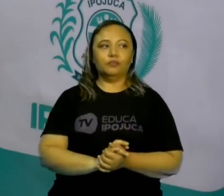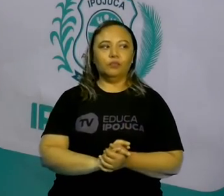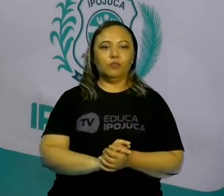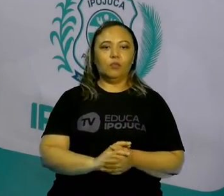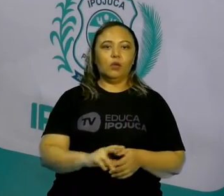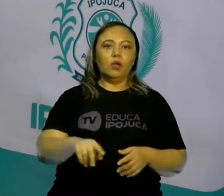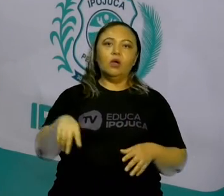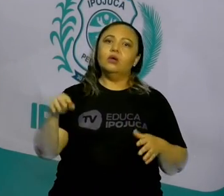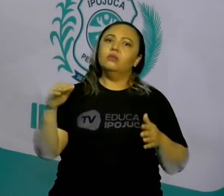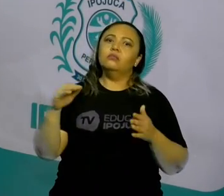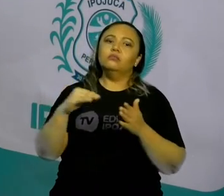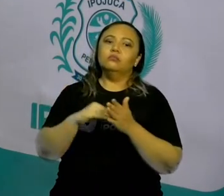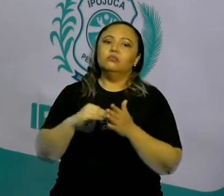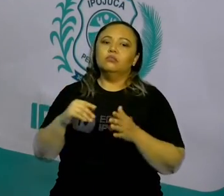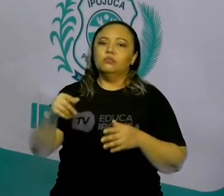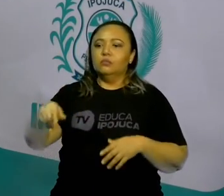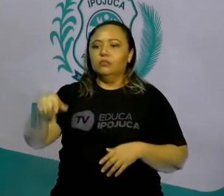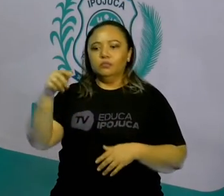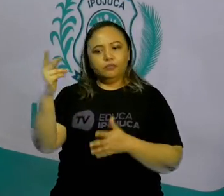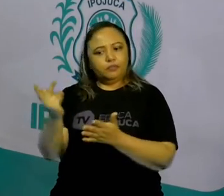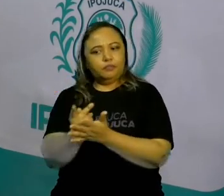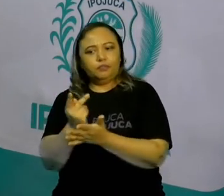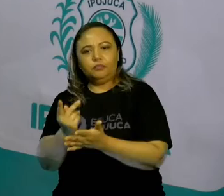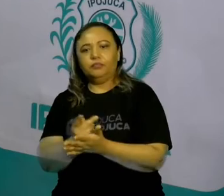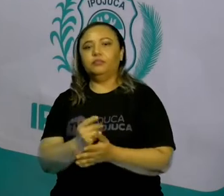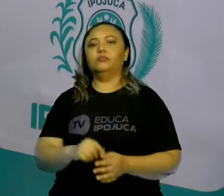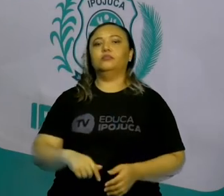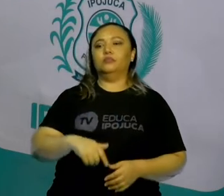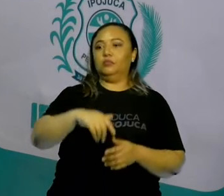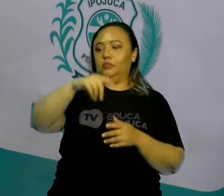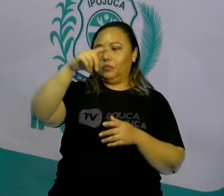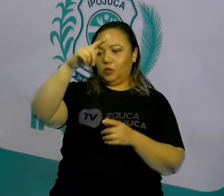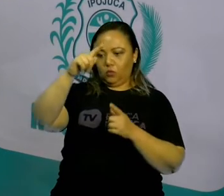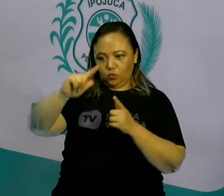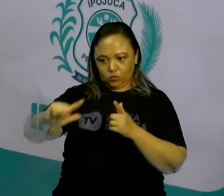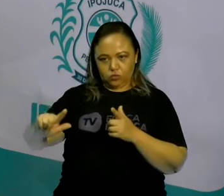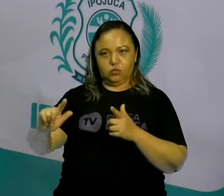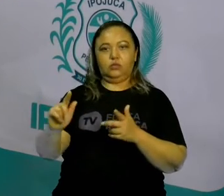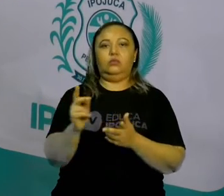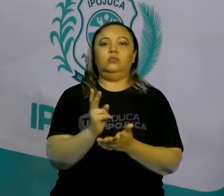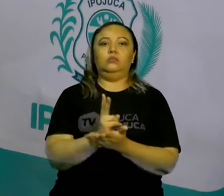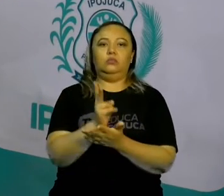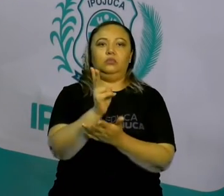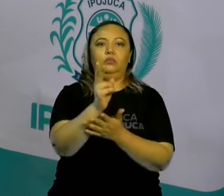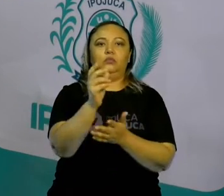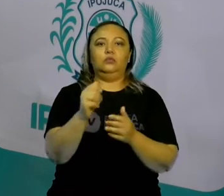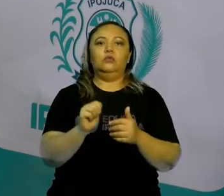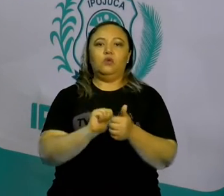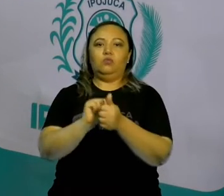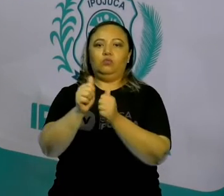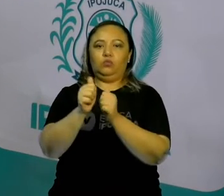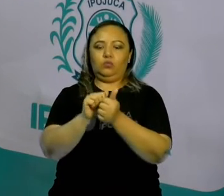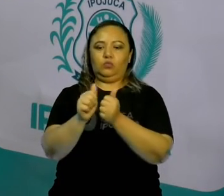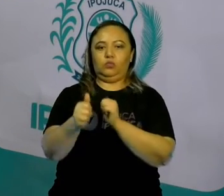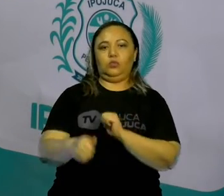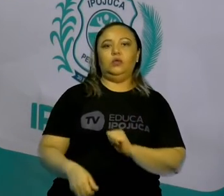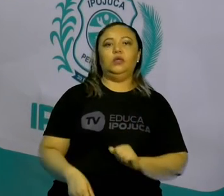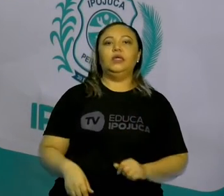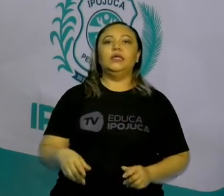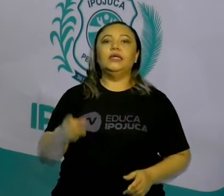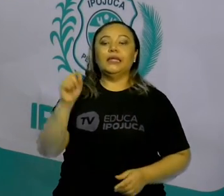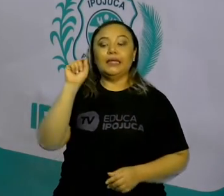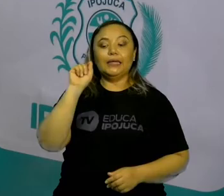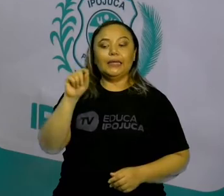E por fim, se a pessoa errar, passa a vez para o próximo. Vem se quem acertar mais bananas